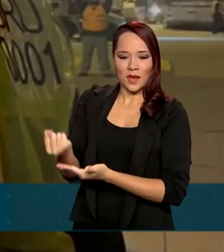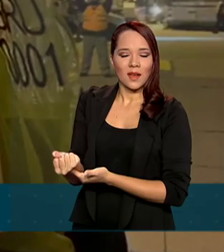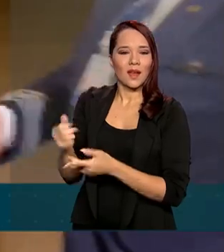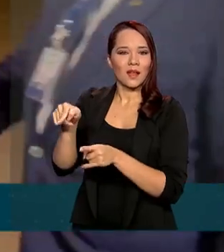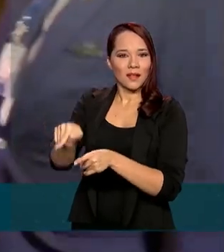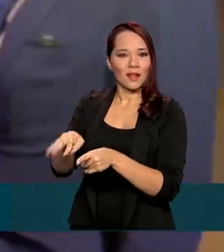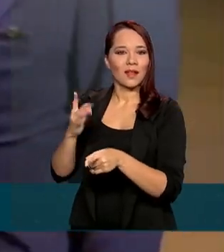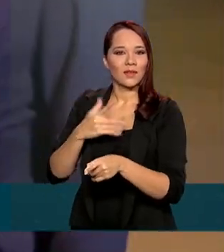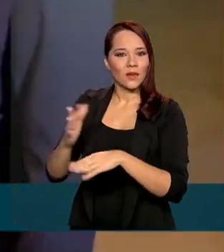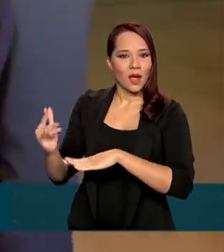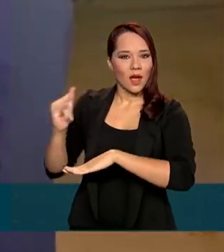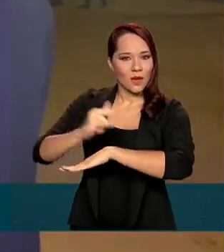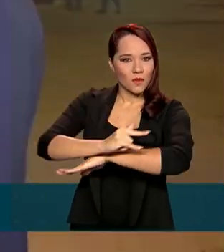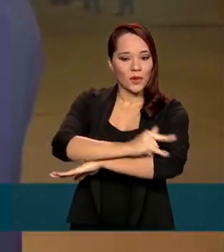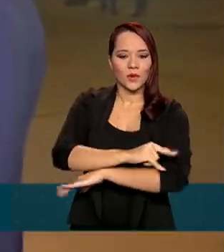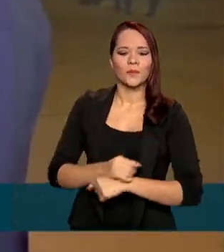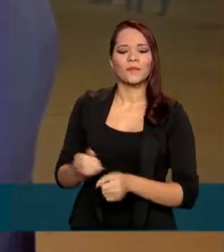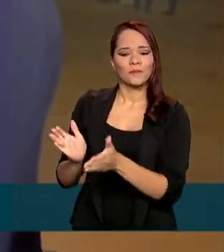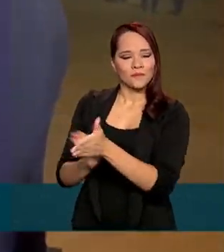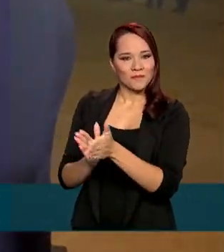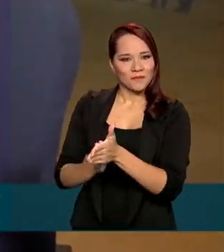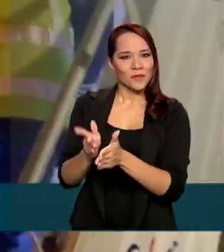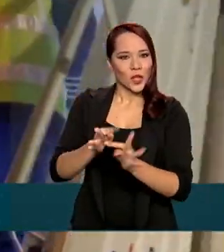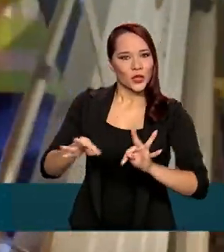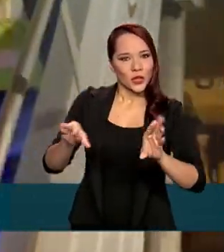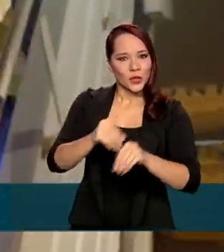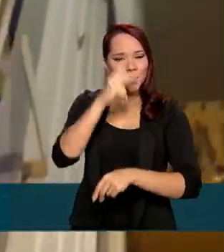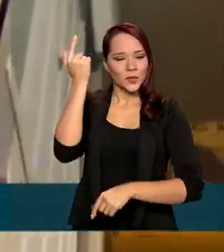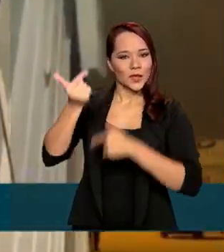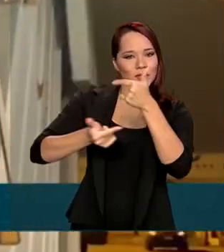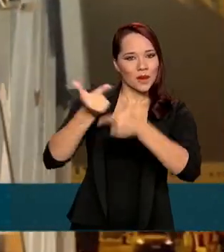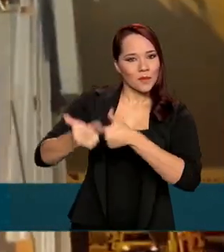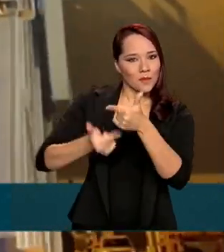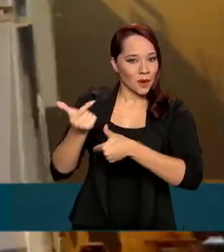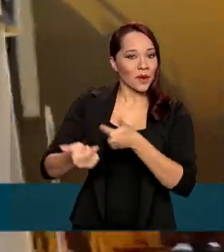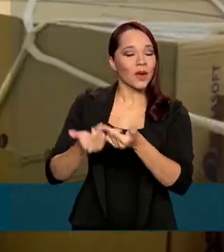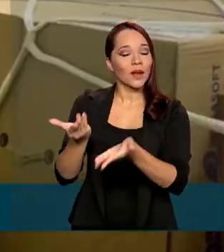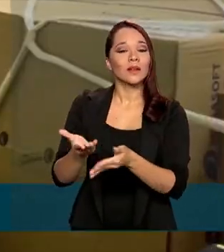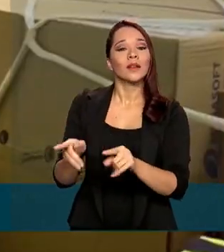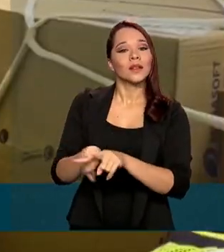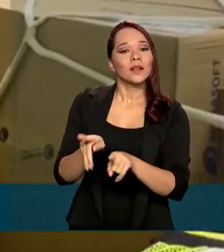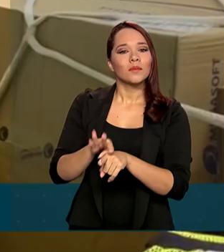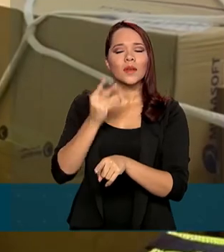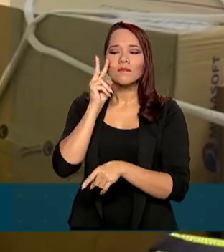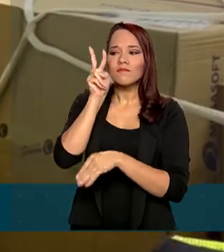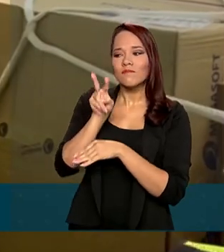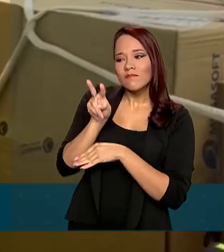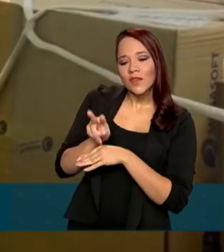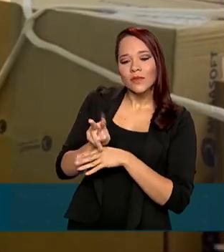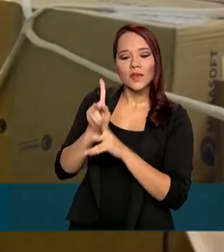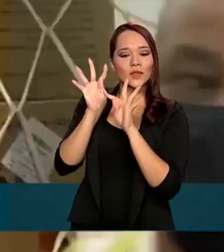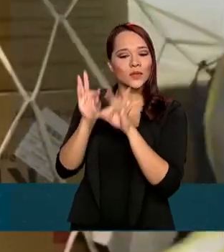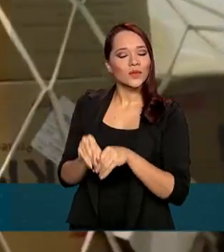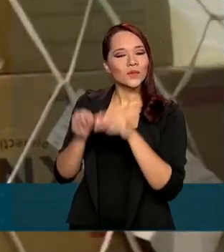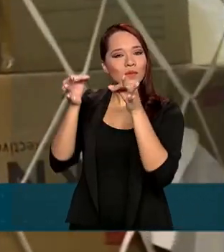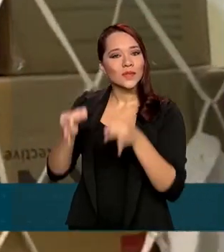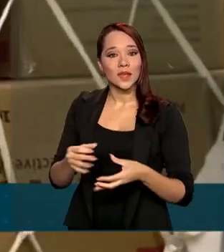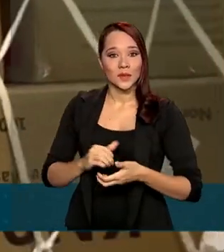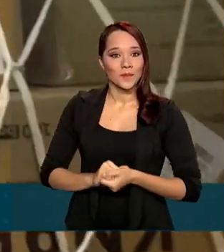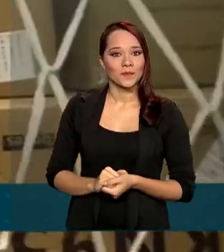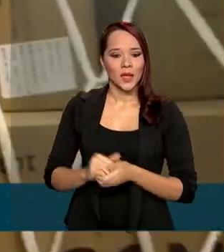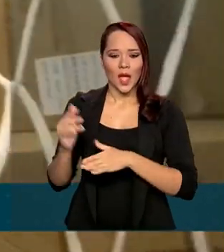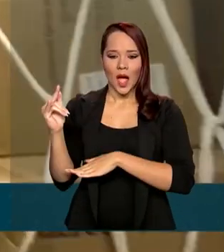aeroporto. Ele parabenizou a tripulação pelo trabalho realizado e foi conferir o carregamento. A